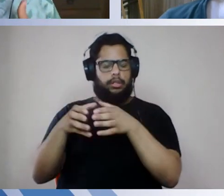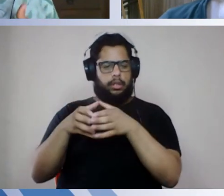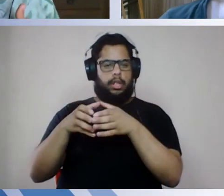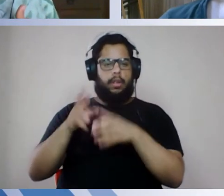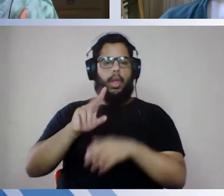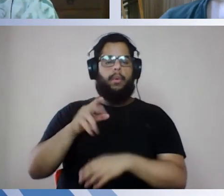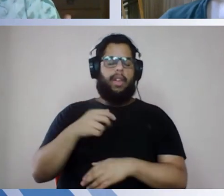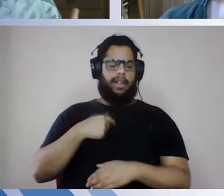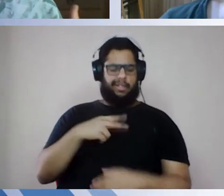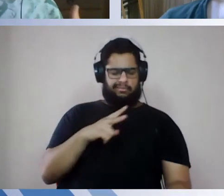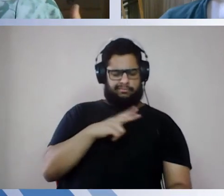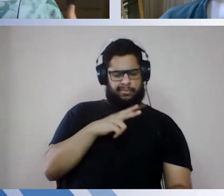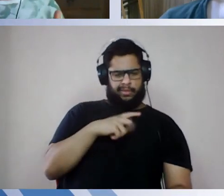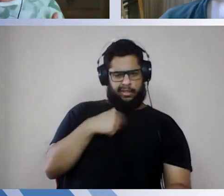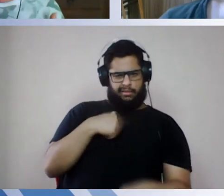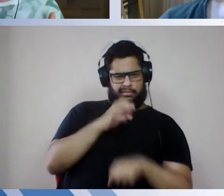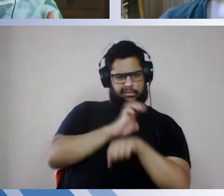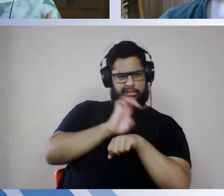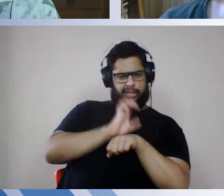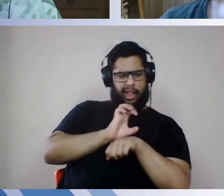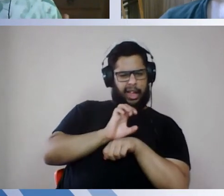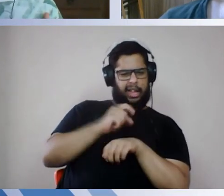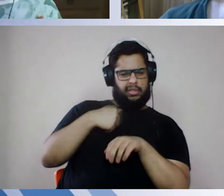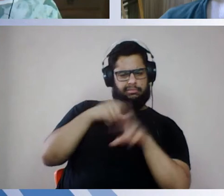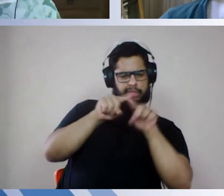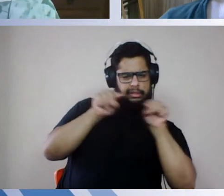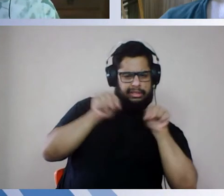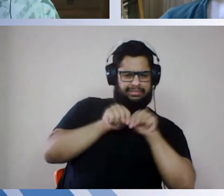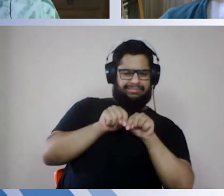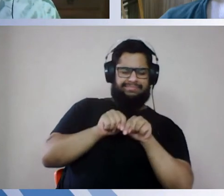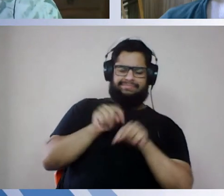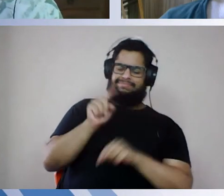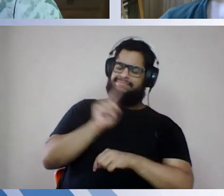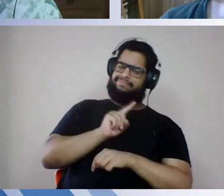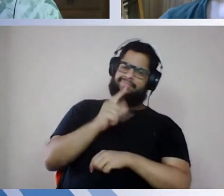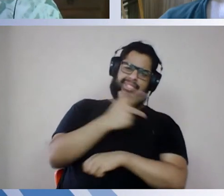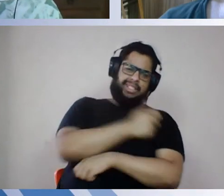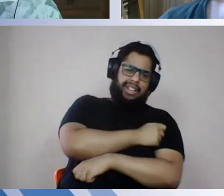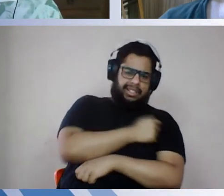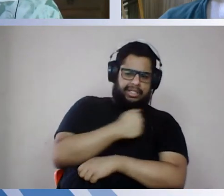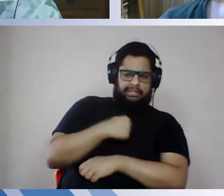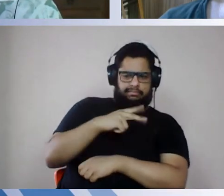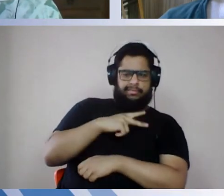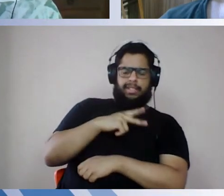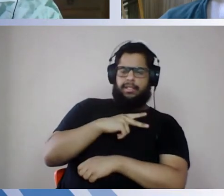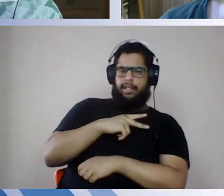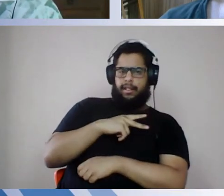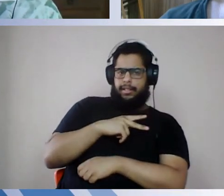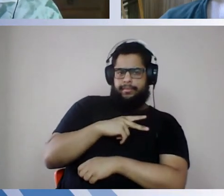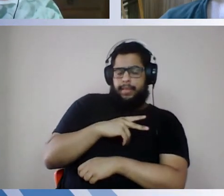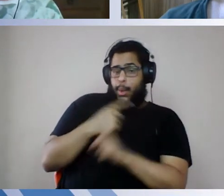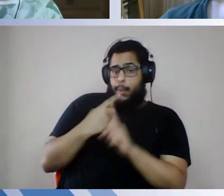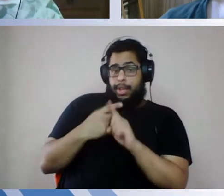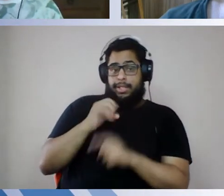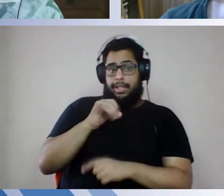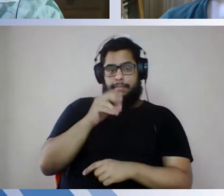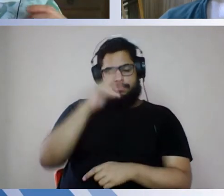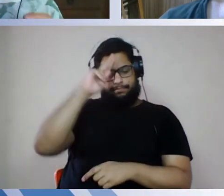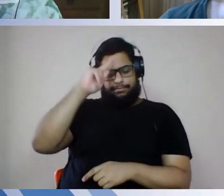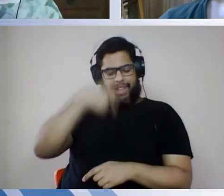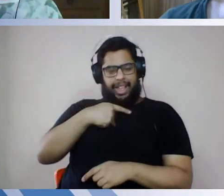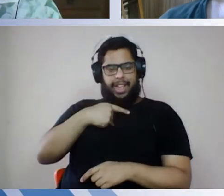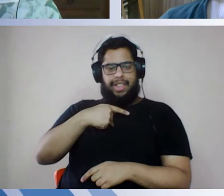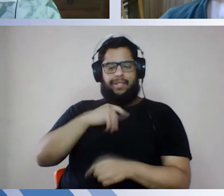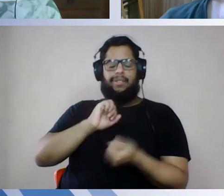problema do meu estágio, o problema da minha sala de aula, o problema da minha vacina, que se o pensamento for esse, a